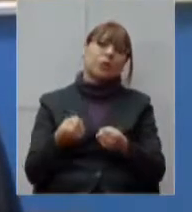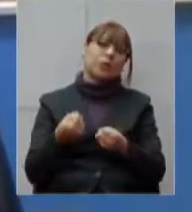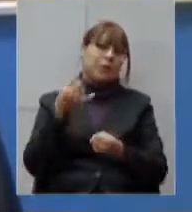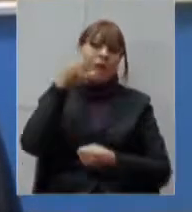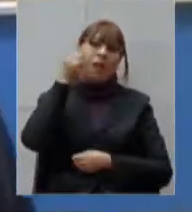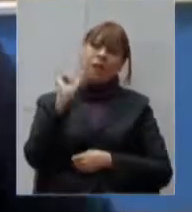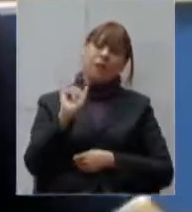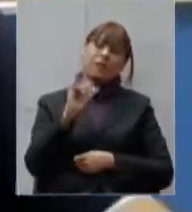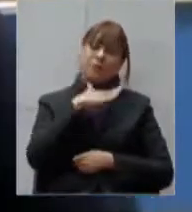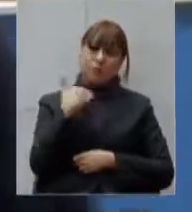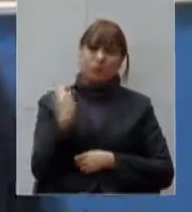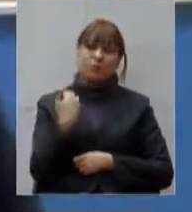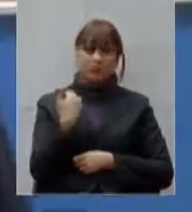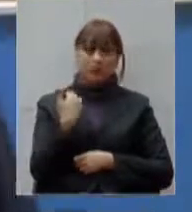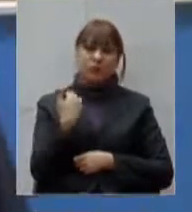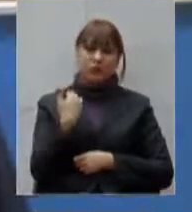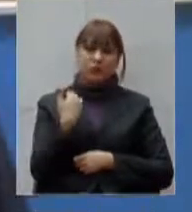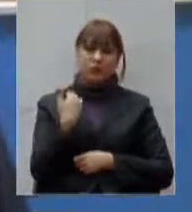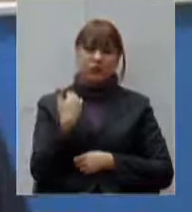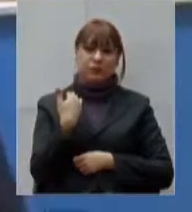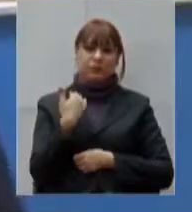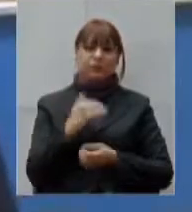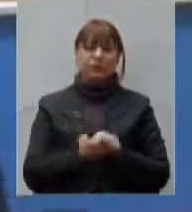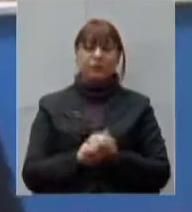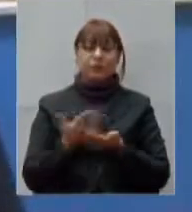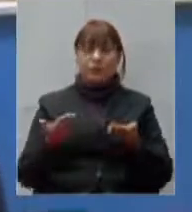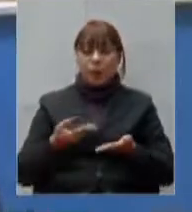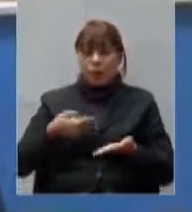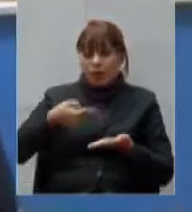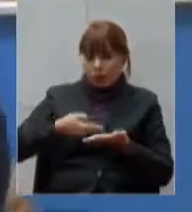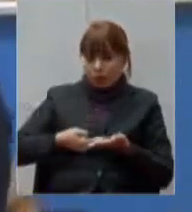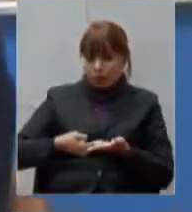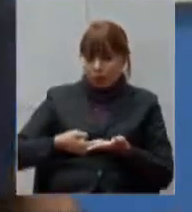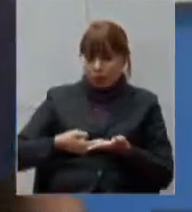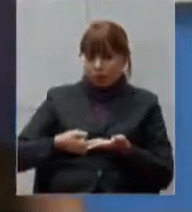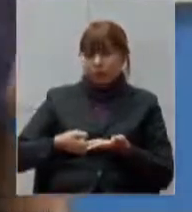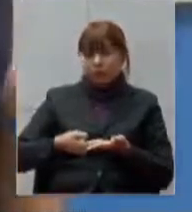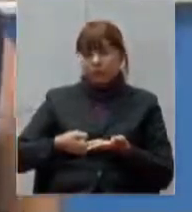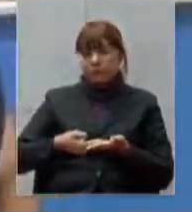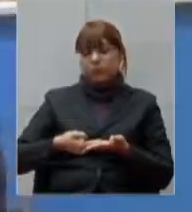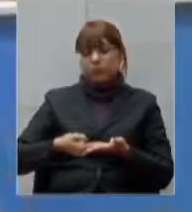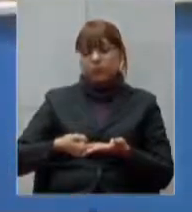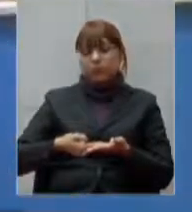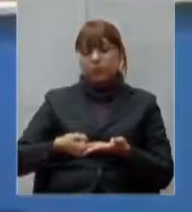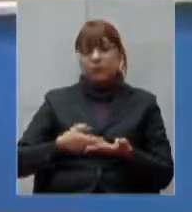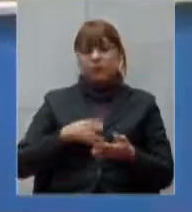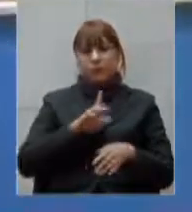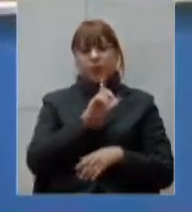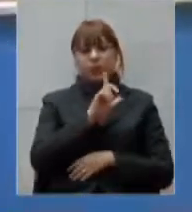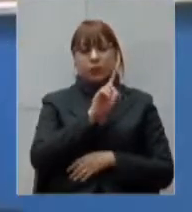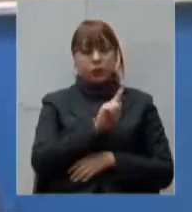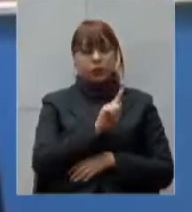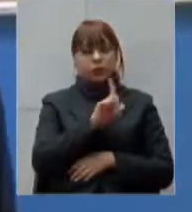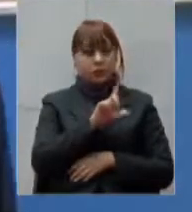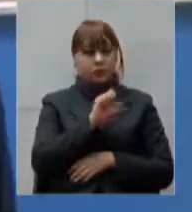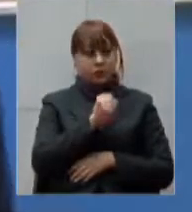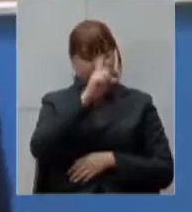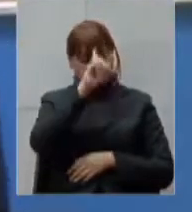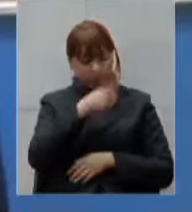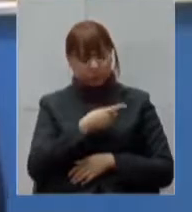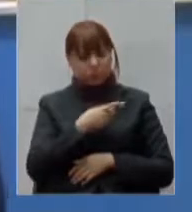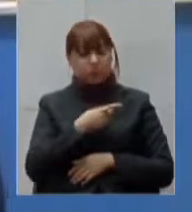por falta de assistência hoje os leitos reservados dentro do plano de contingência da GRS foram leitos que foram